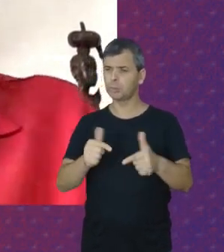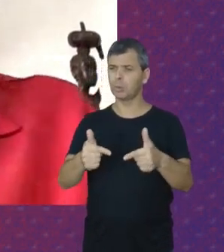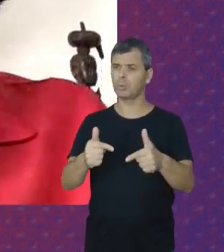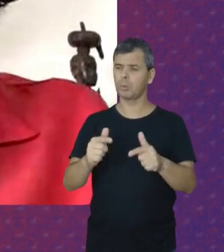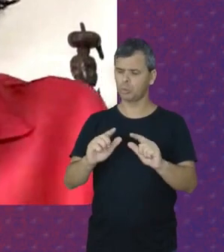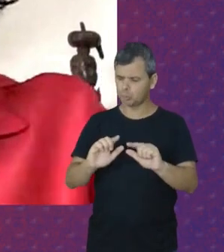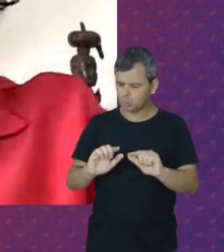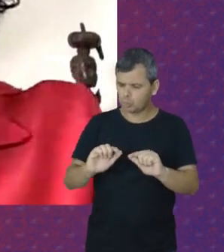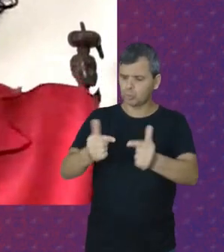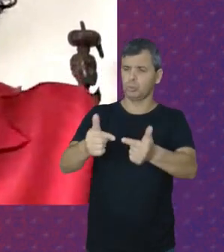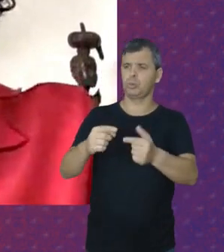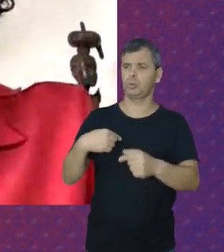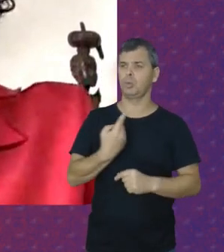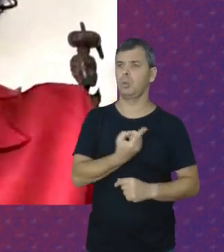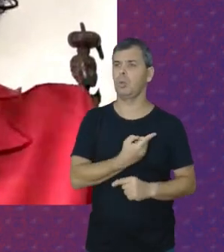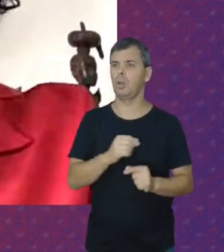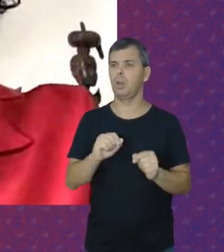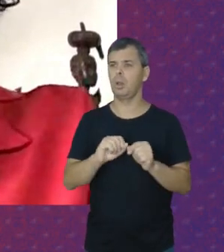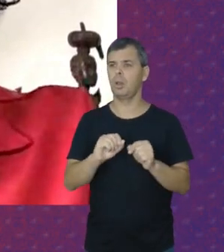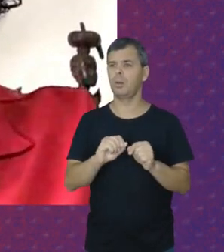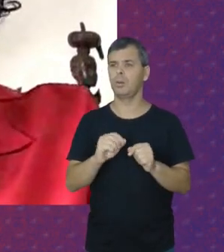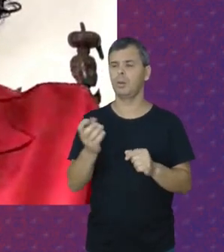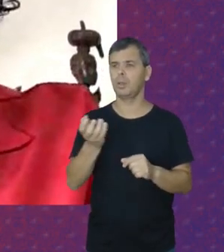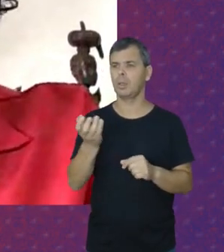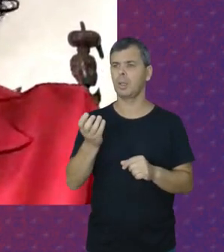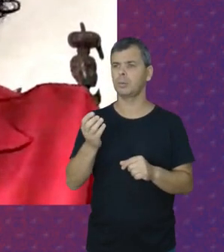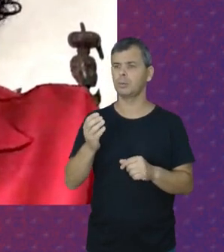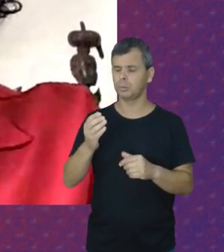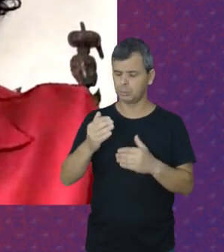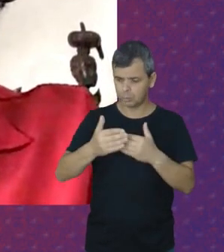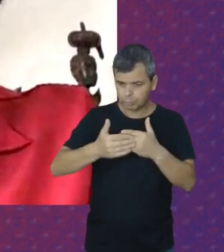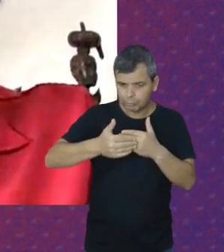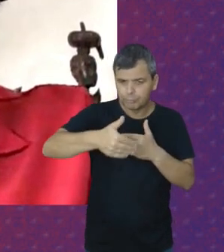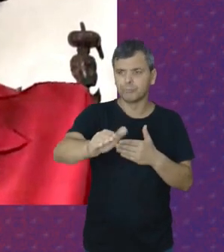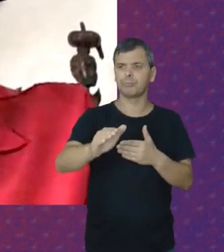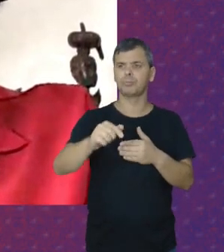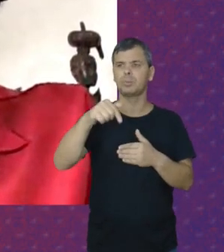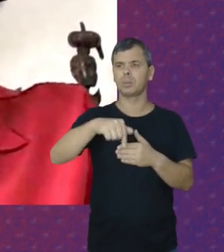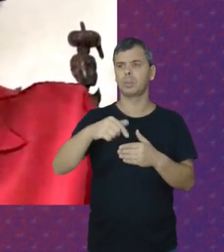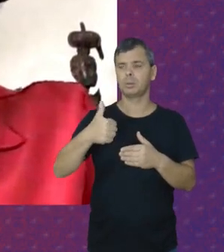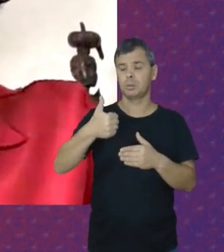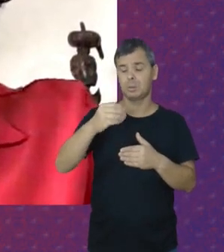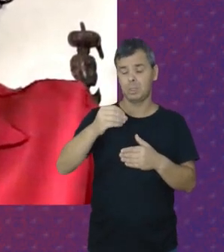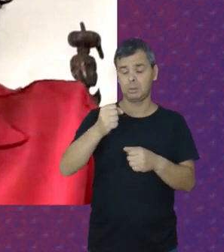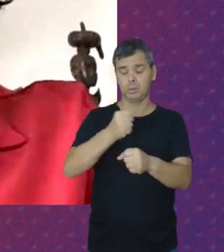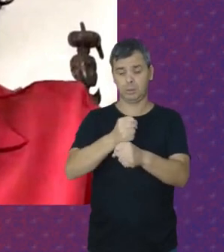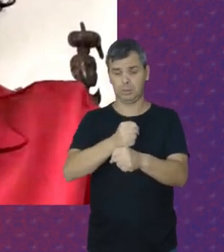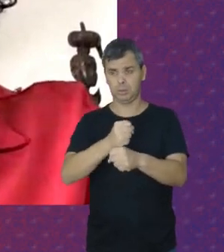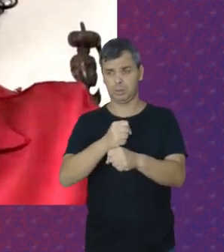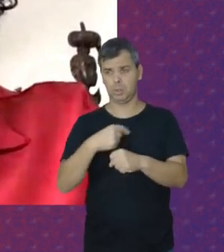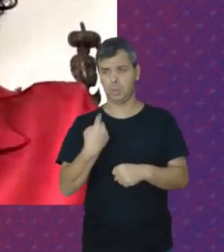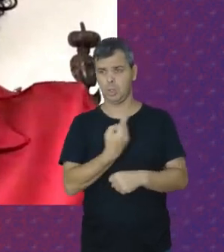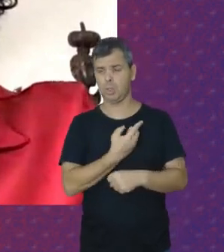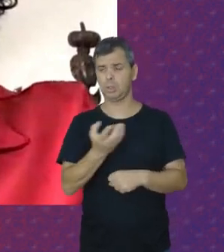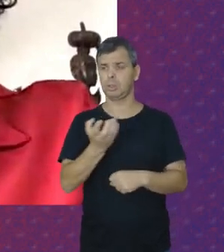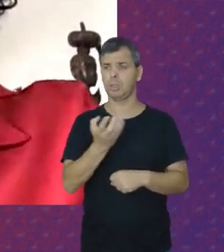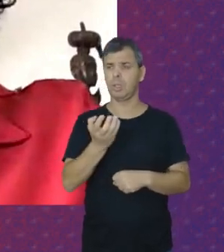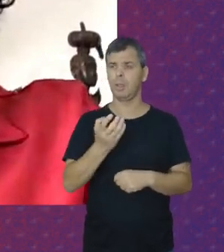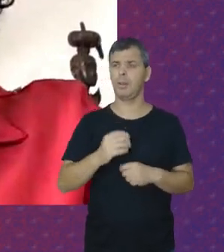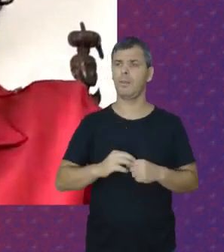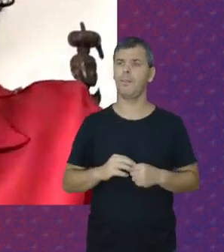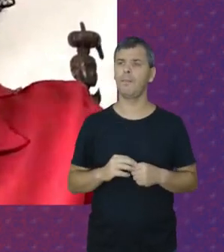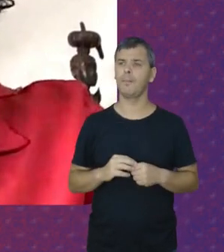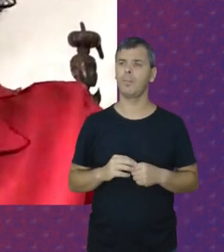desafio Que nós Teremos por diante Nesses dez anos Nós teremos Uma